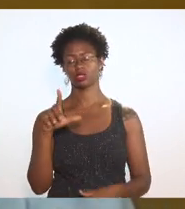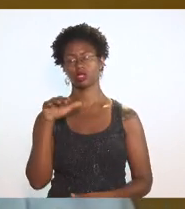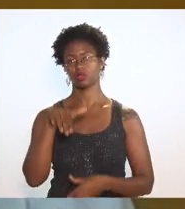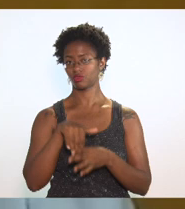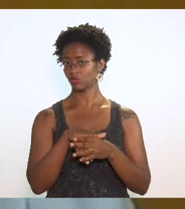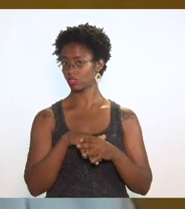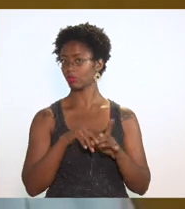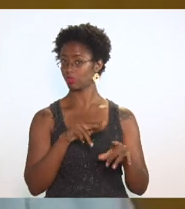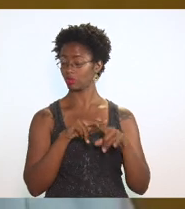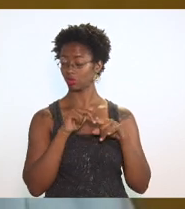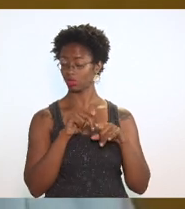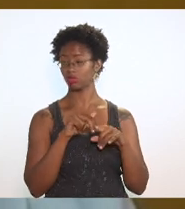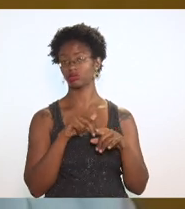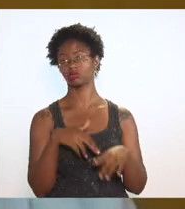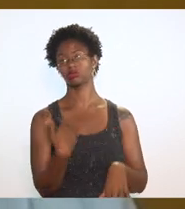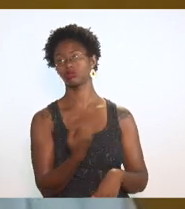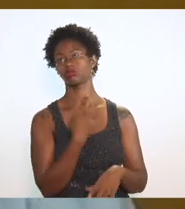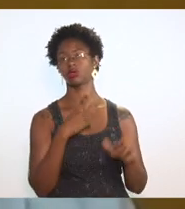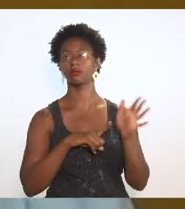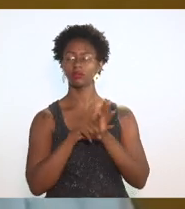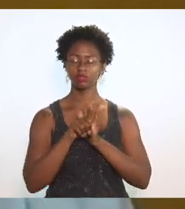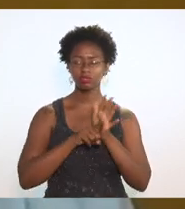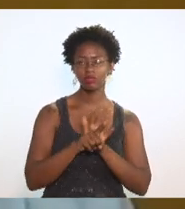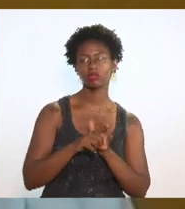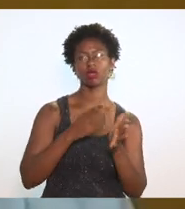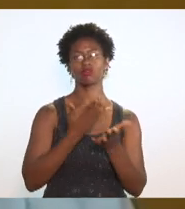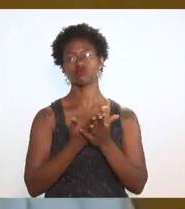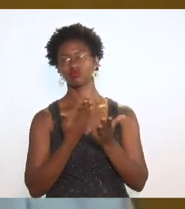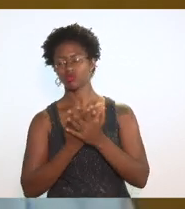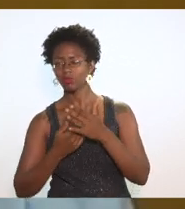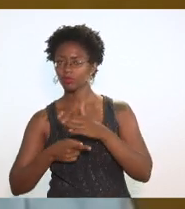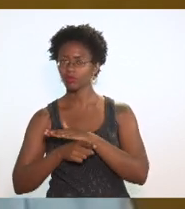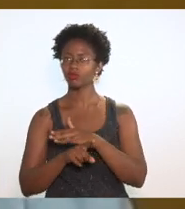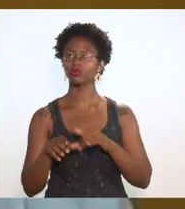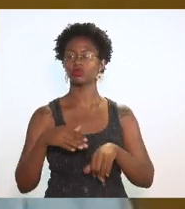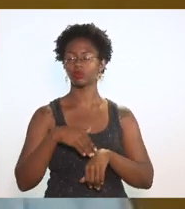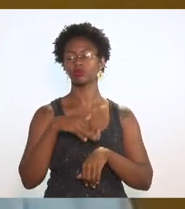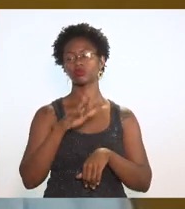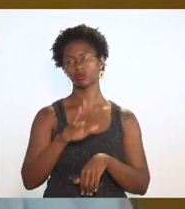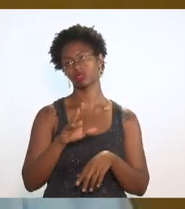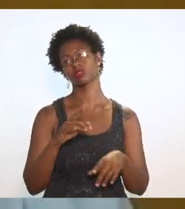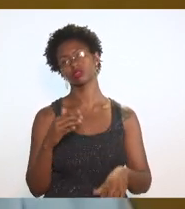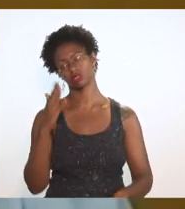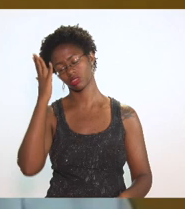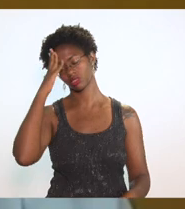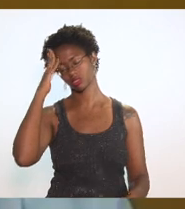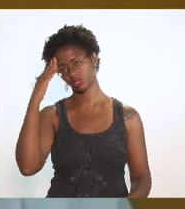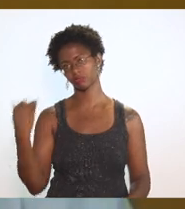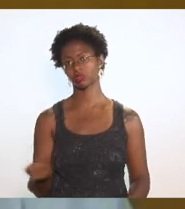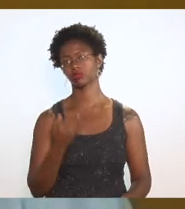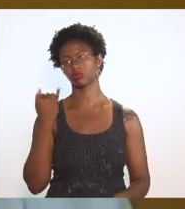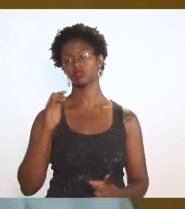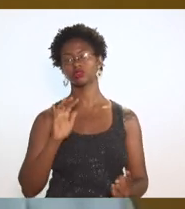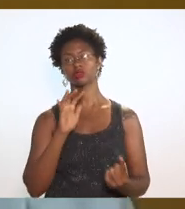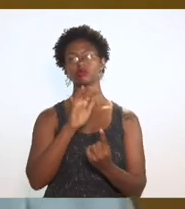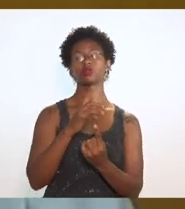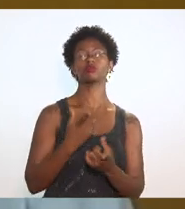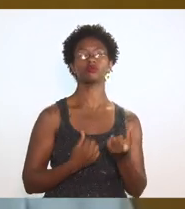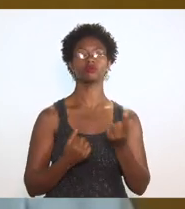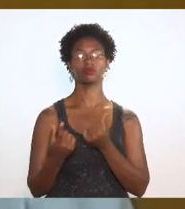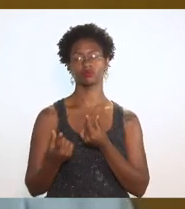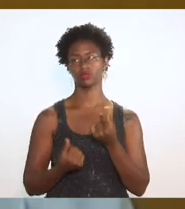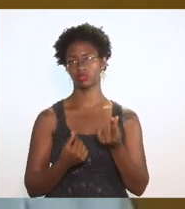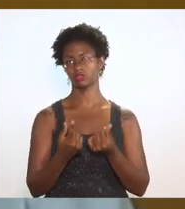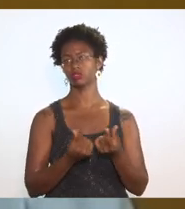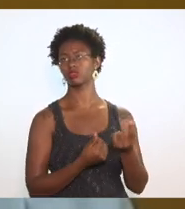que possamos receber o que é de suma importância o impacto financeiro para